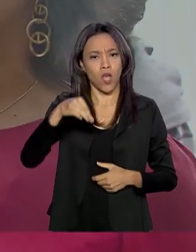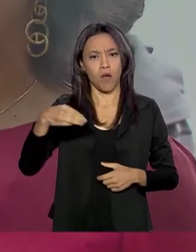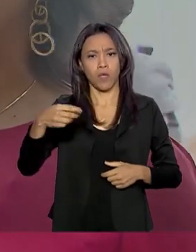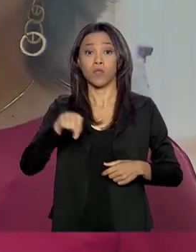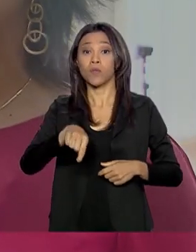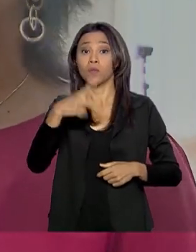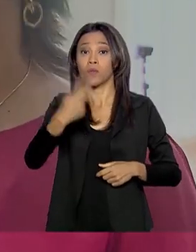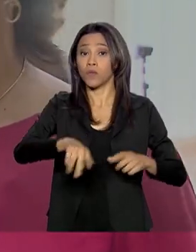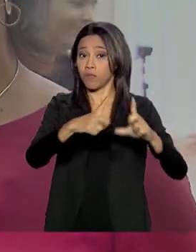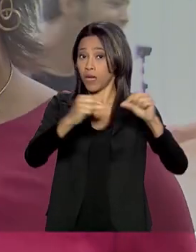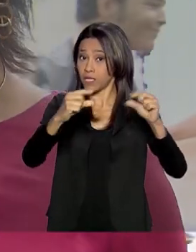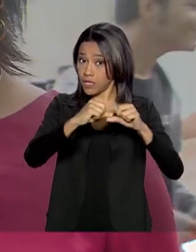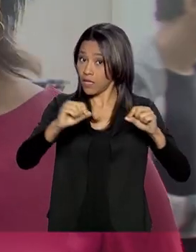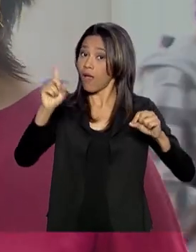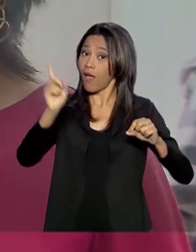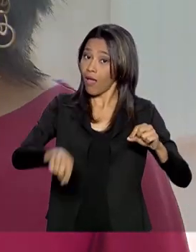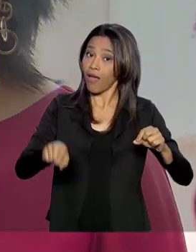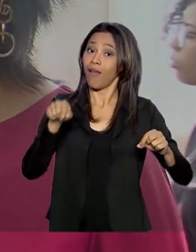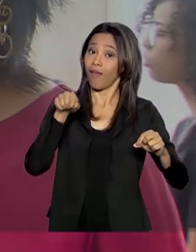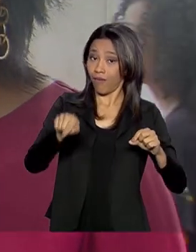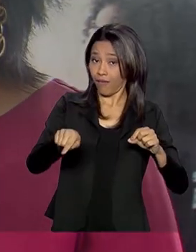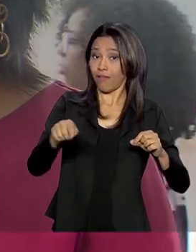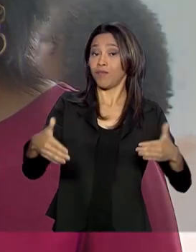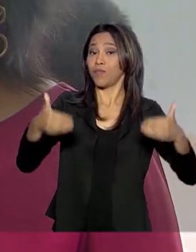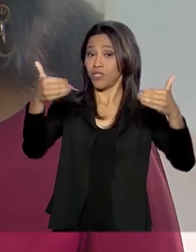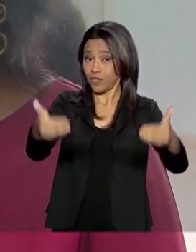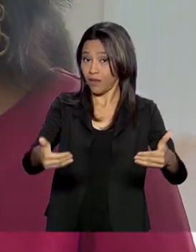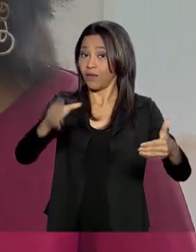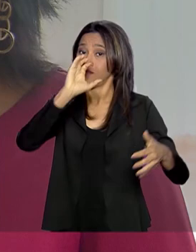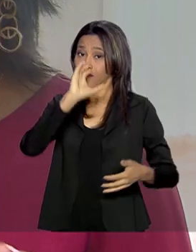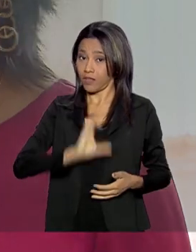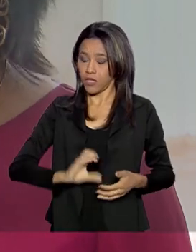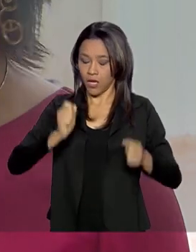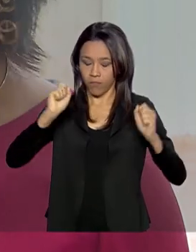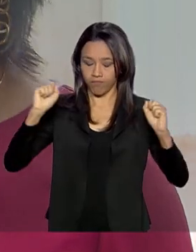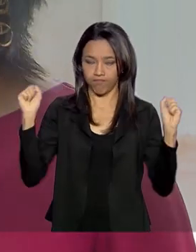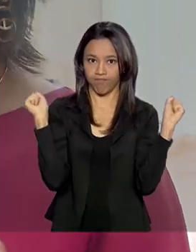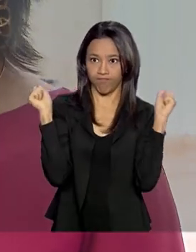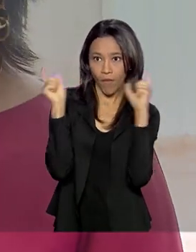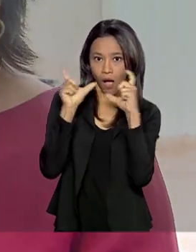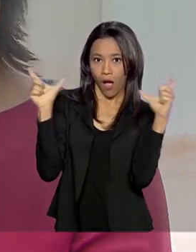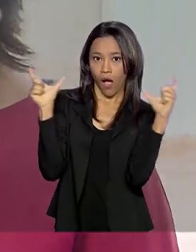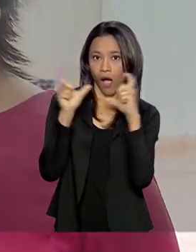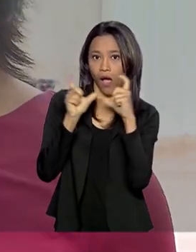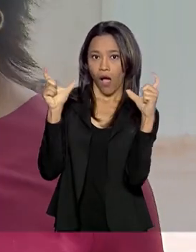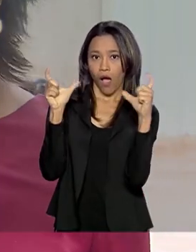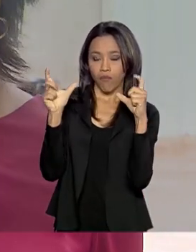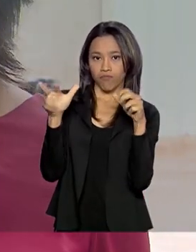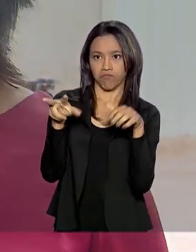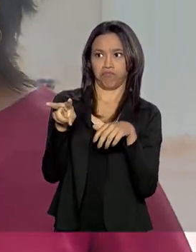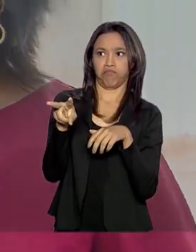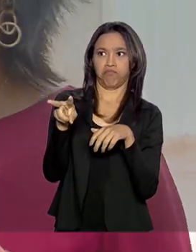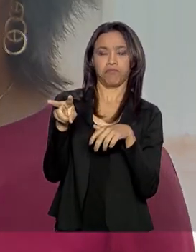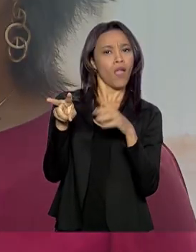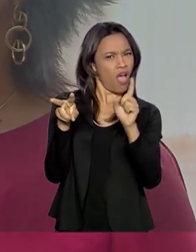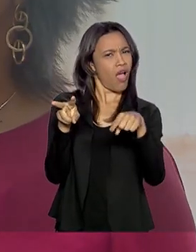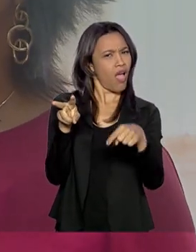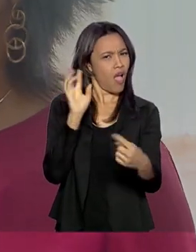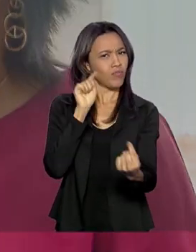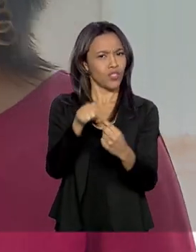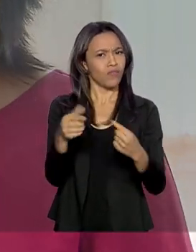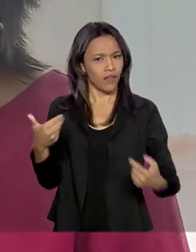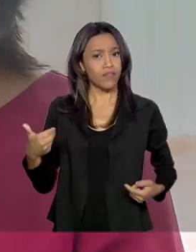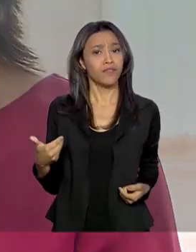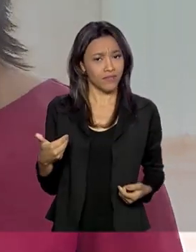é do Ministério da Cidadania. A imagem é realmente chocante. A ideia é essa mesmo. Alertar